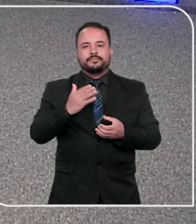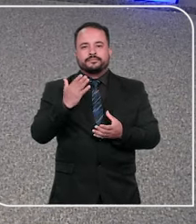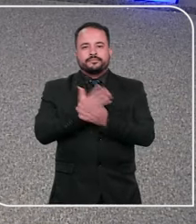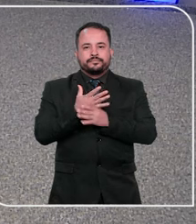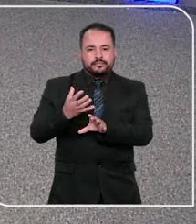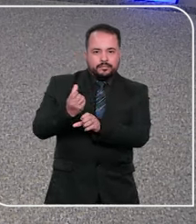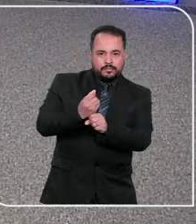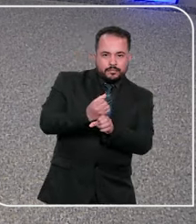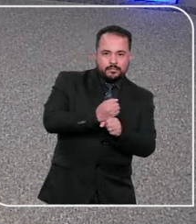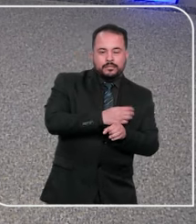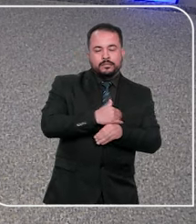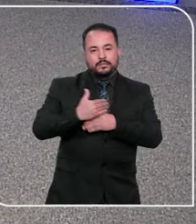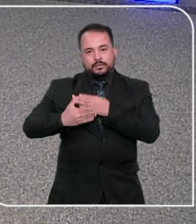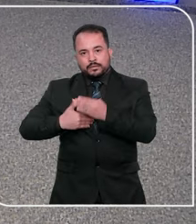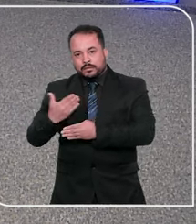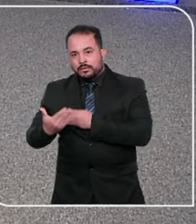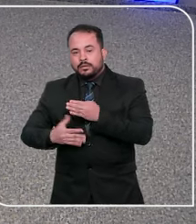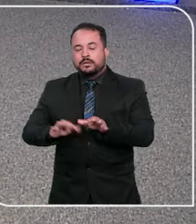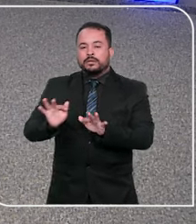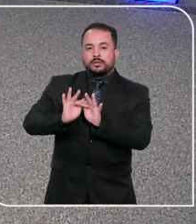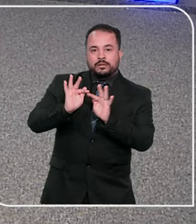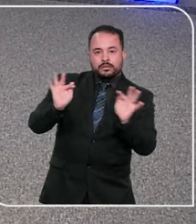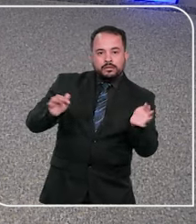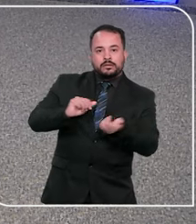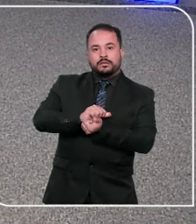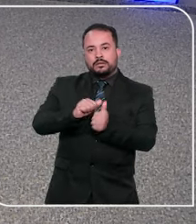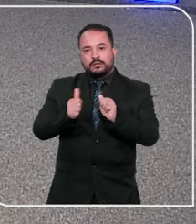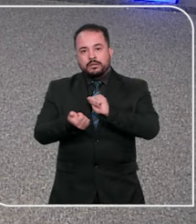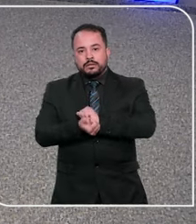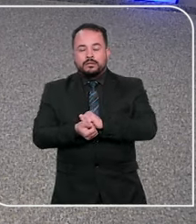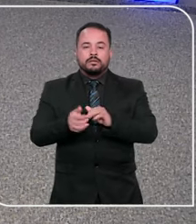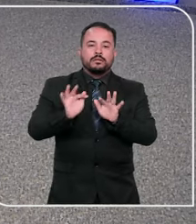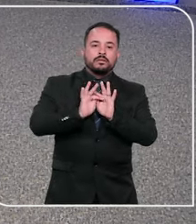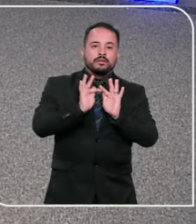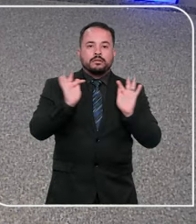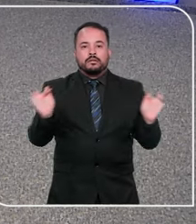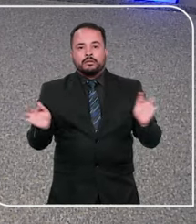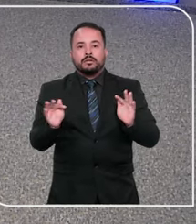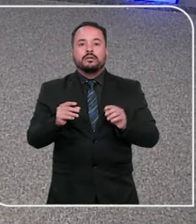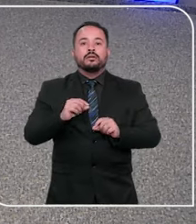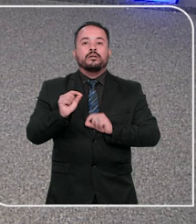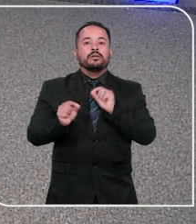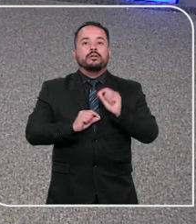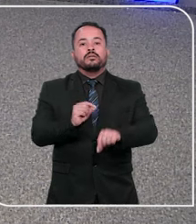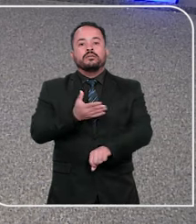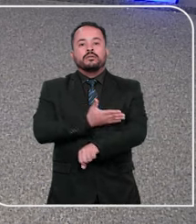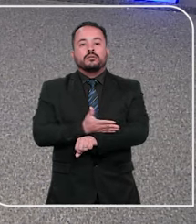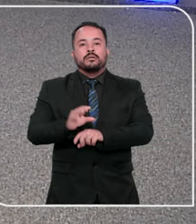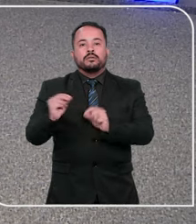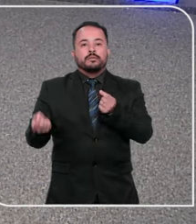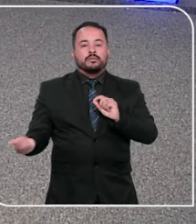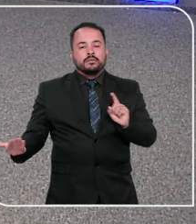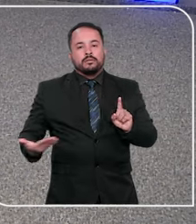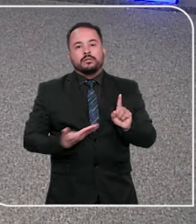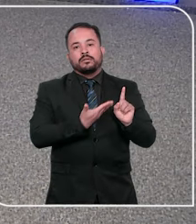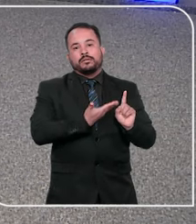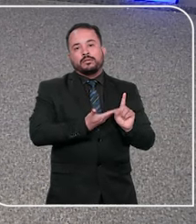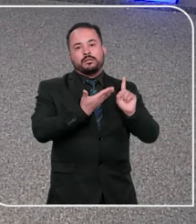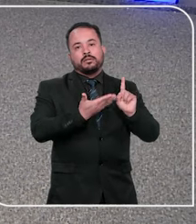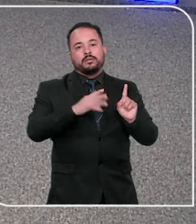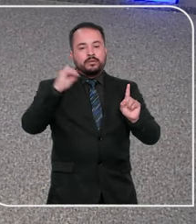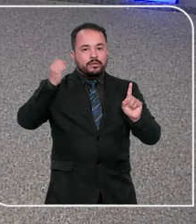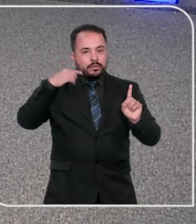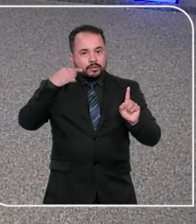e um inventário com tramitação simplificada no rito do arrolamento simples ou comum, A gente convidou a